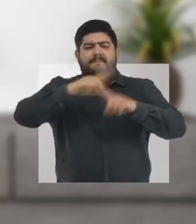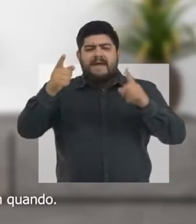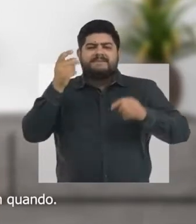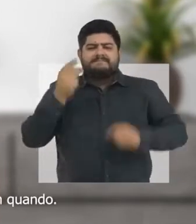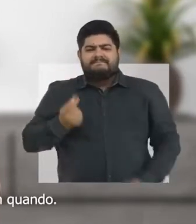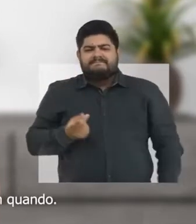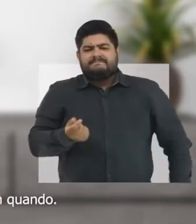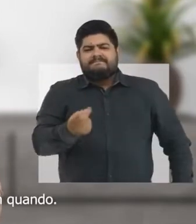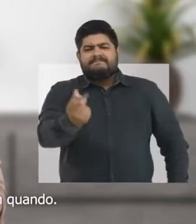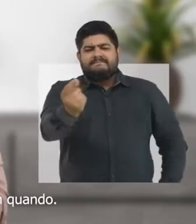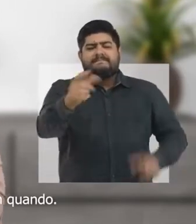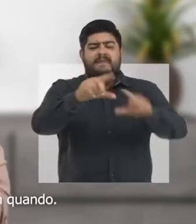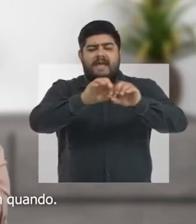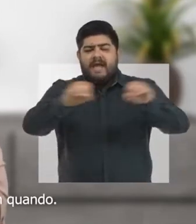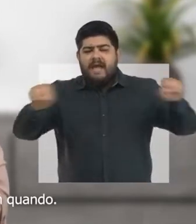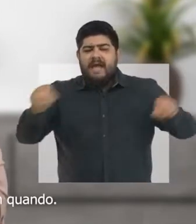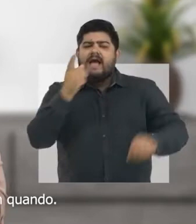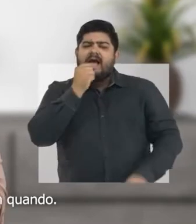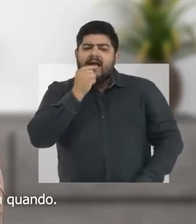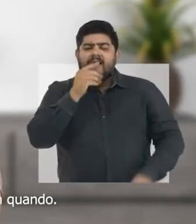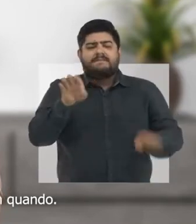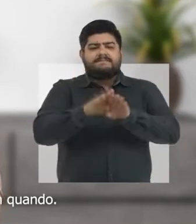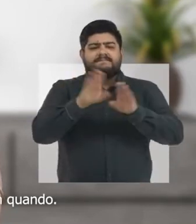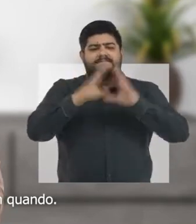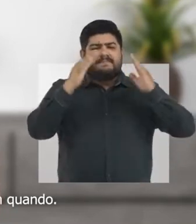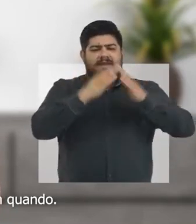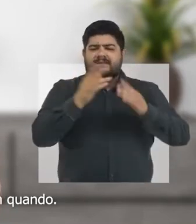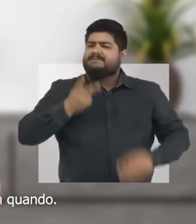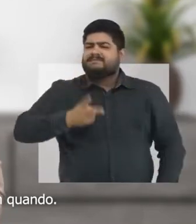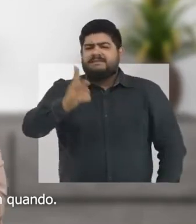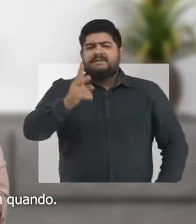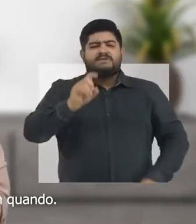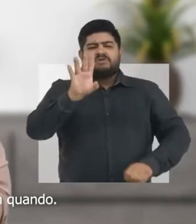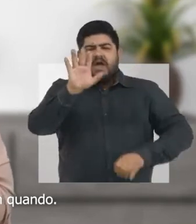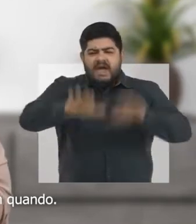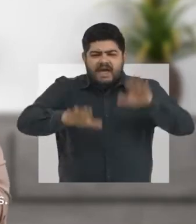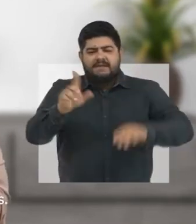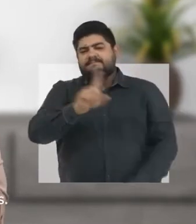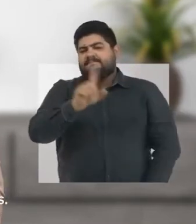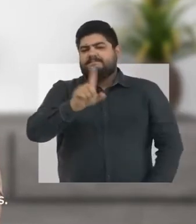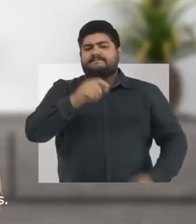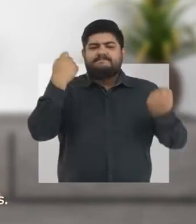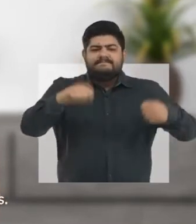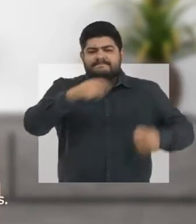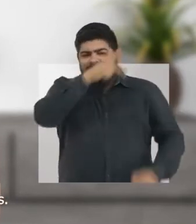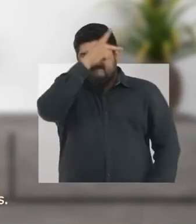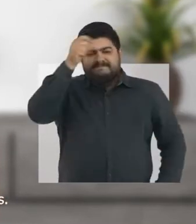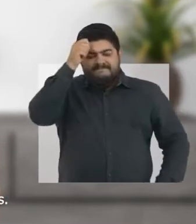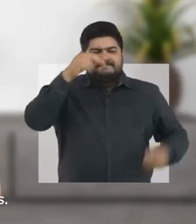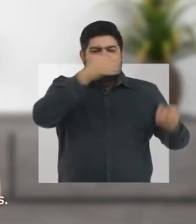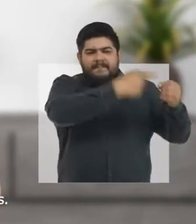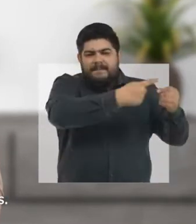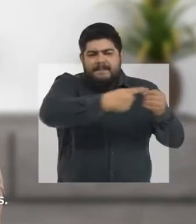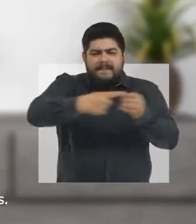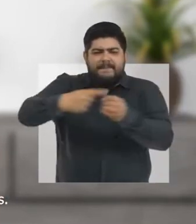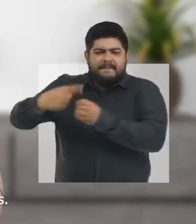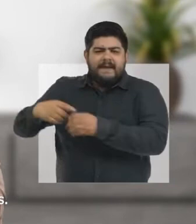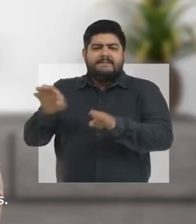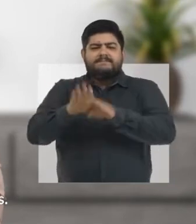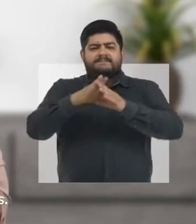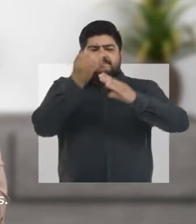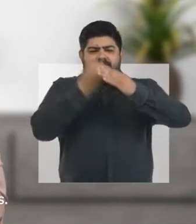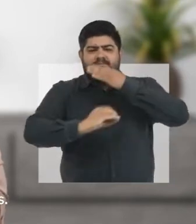dure. Tem que ter água encanada nas casas sempre. E não só de vez em quando. Tem que ter prefeitura nos distritos e